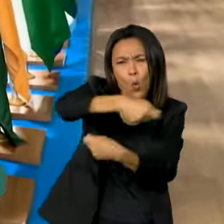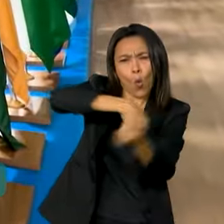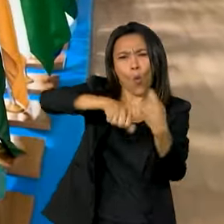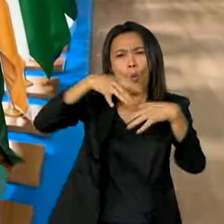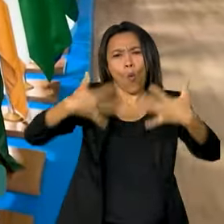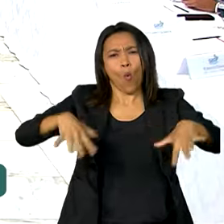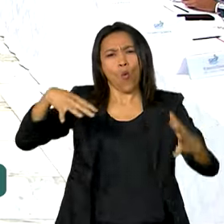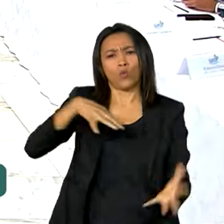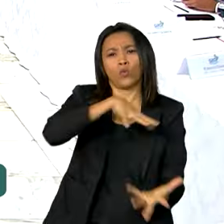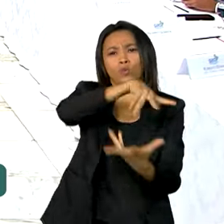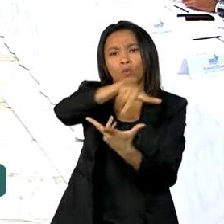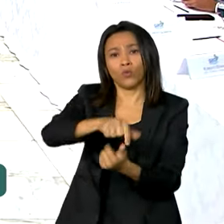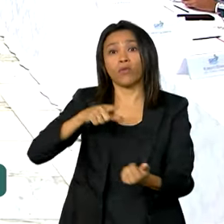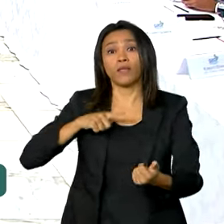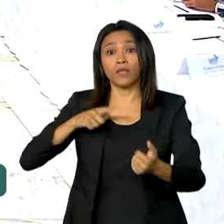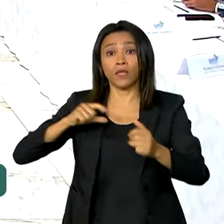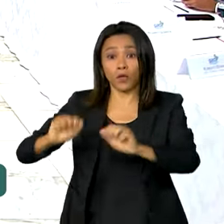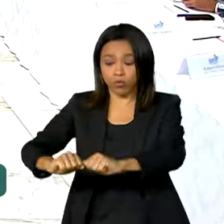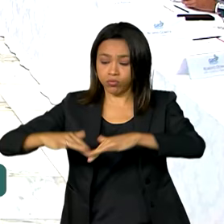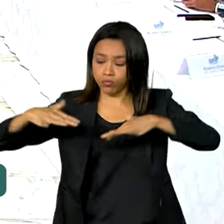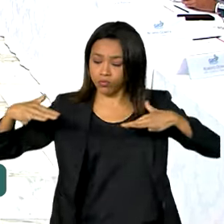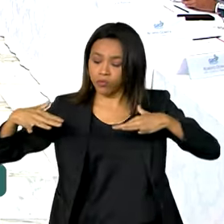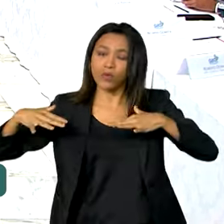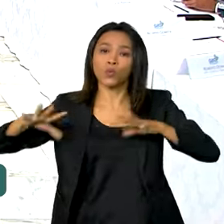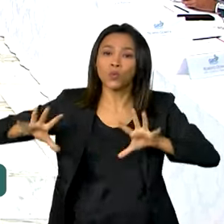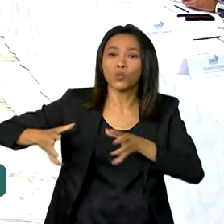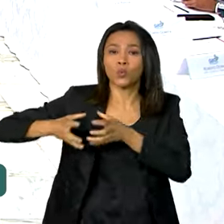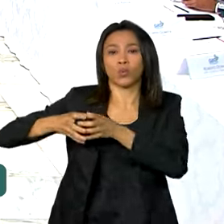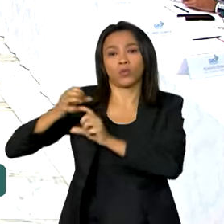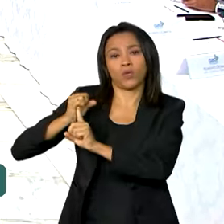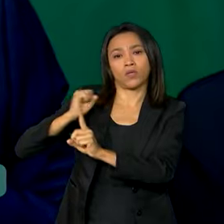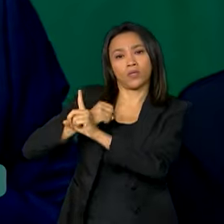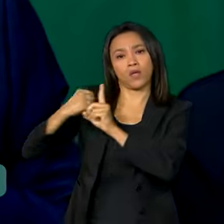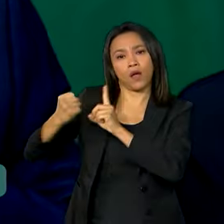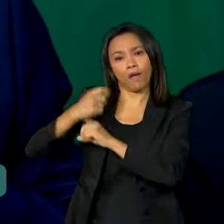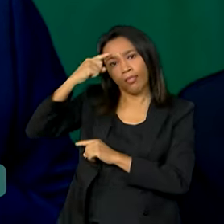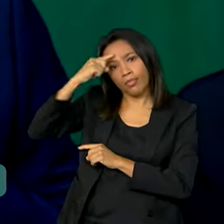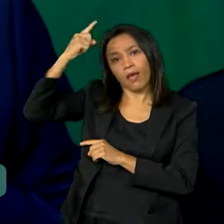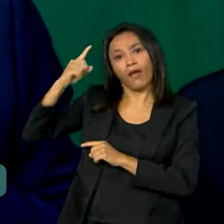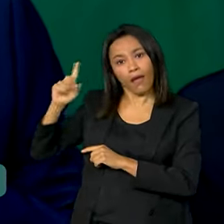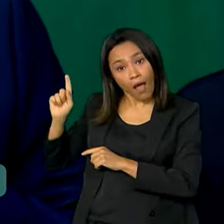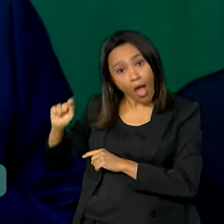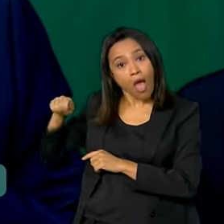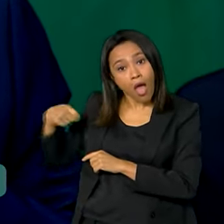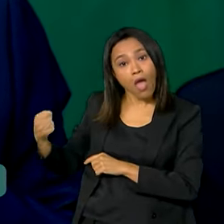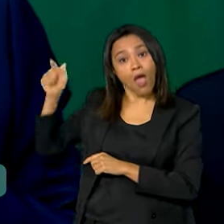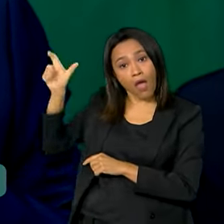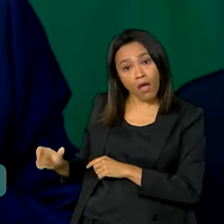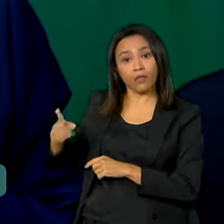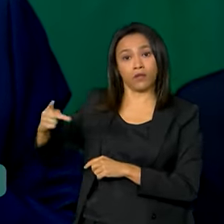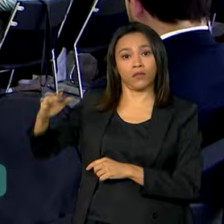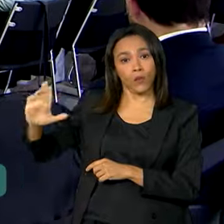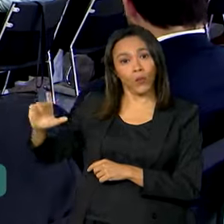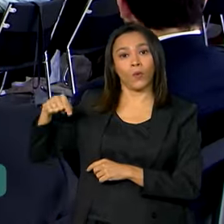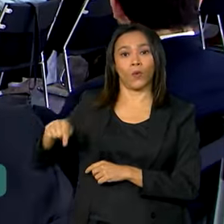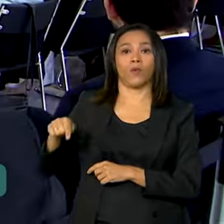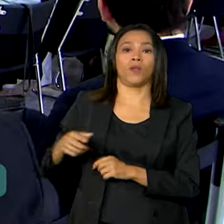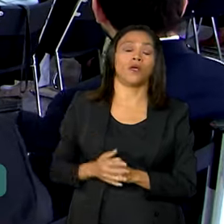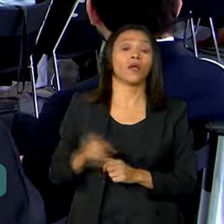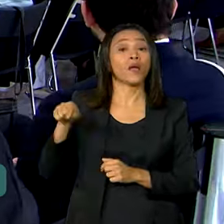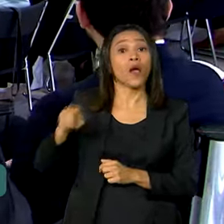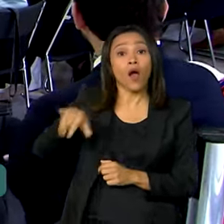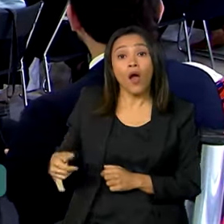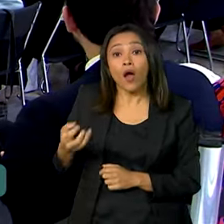cúpula social. A ideia foi apresentada pelo presidente Lula e criada durante a presidência temporária do Brasil. Uma